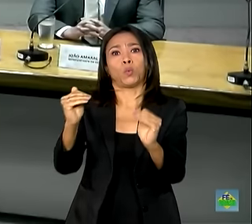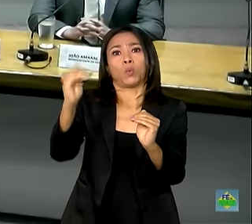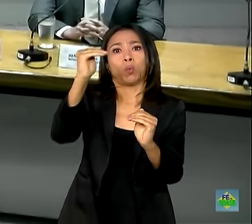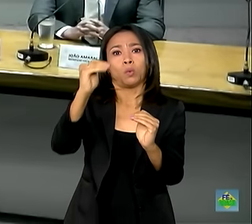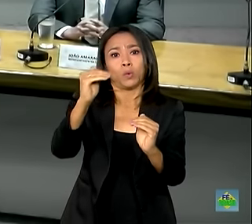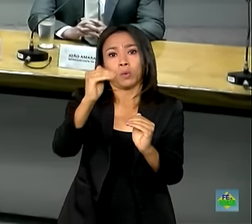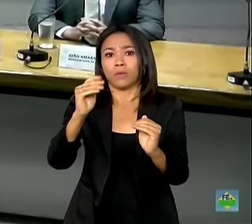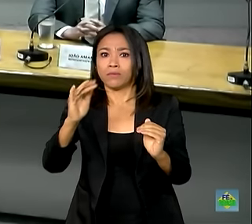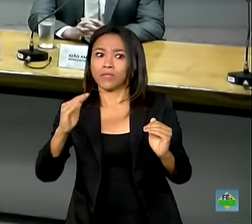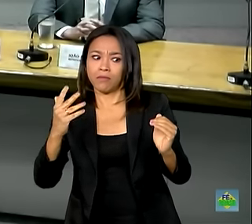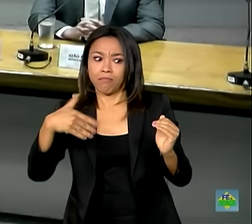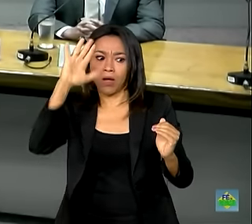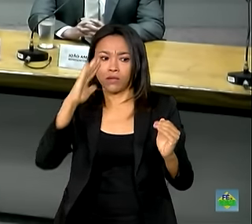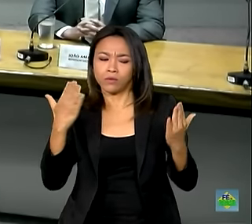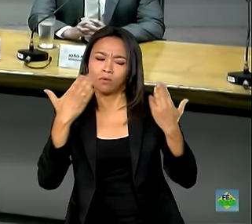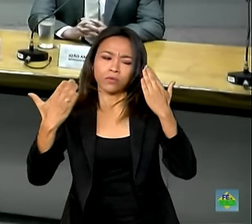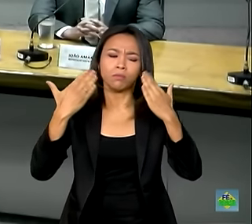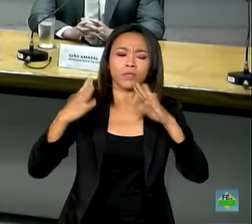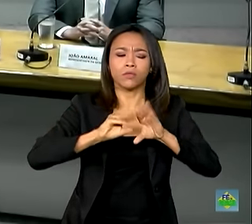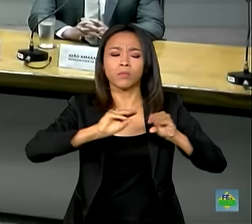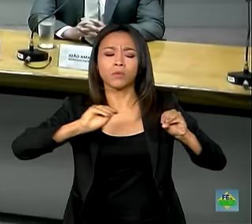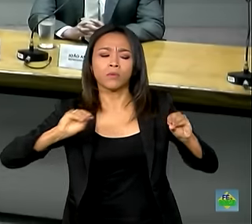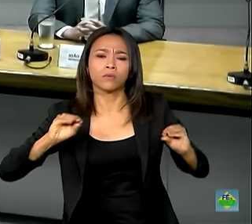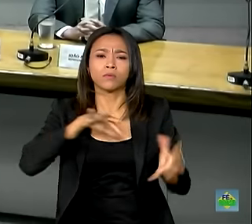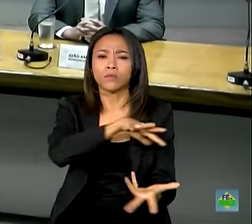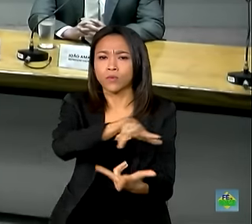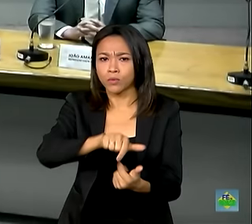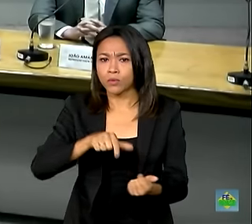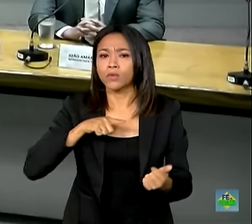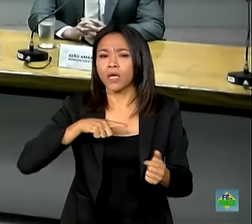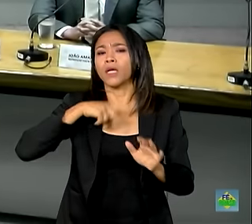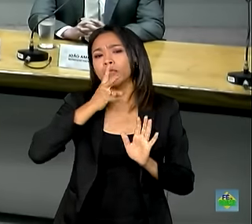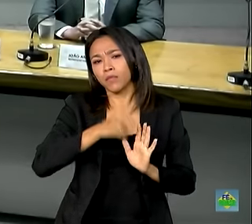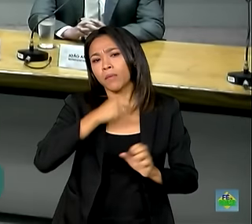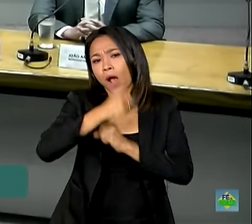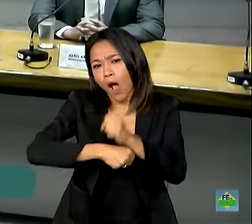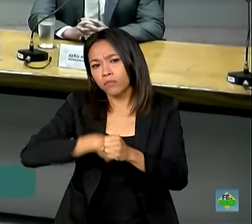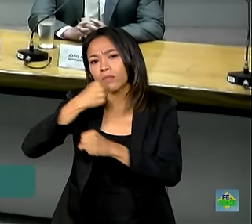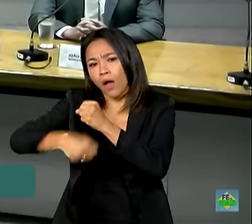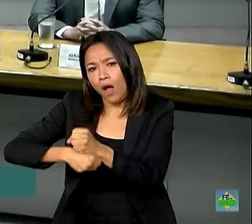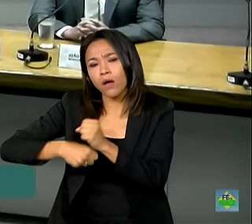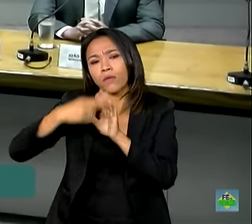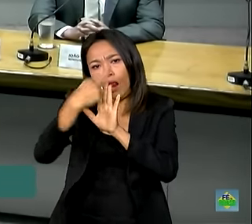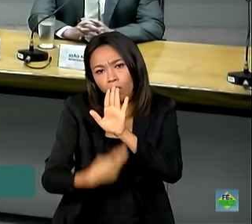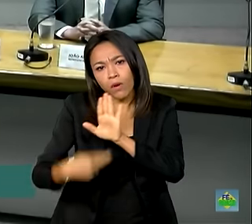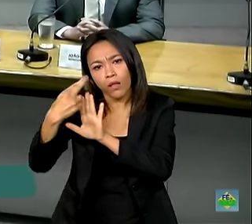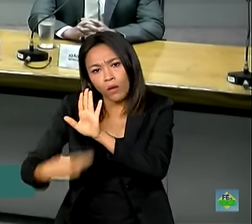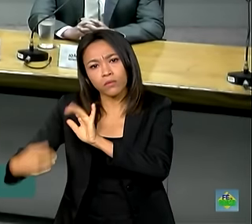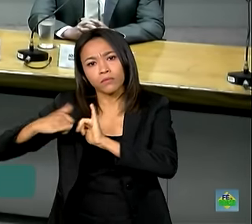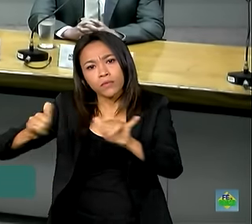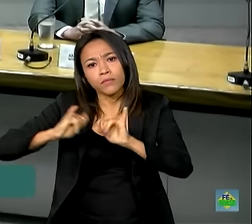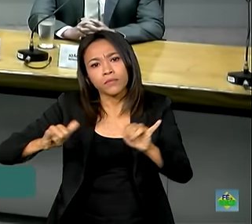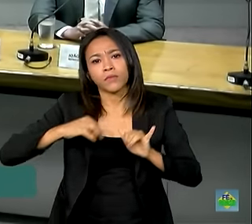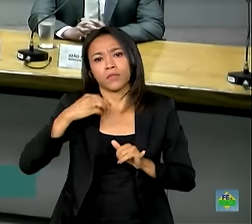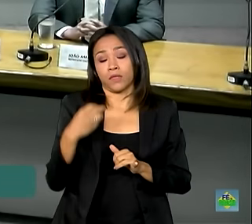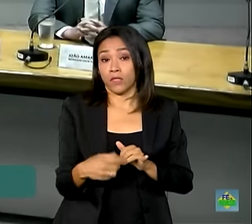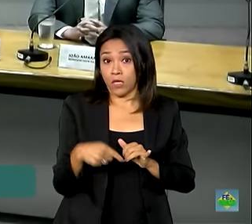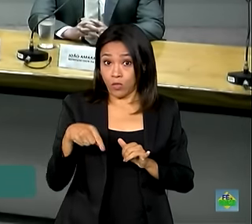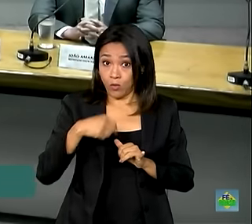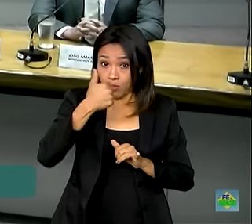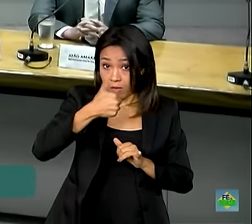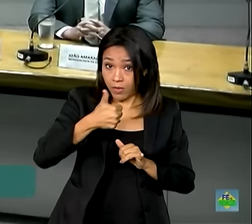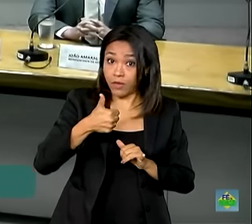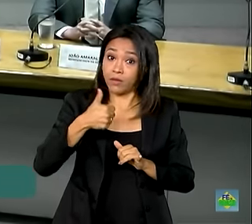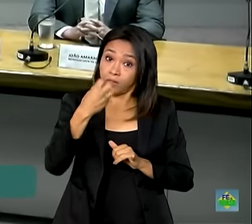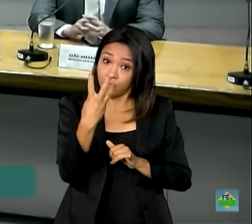suspeitas de manipulação no mundo. A gente divulga um relatório anual, sempre ali no final, no meio do primeiro trimestre. E esse ano todo indica